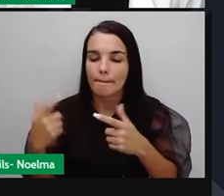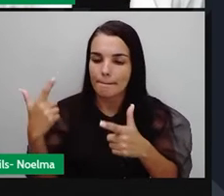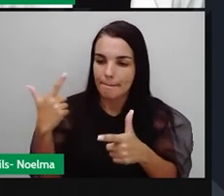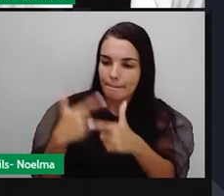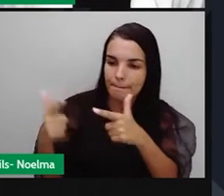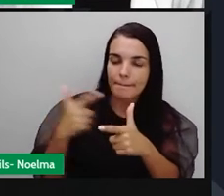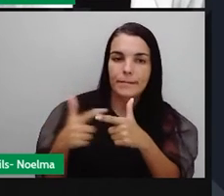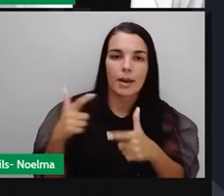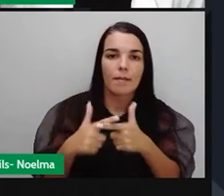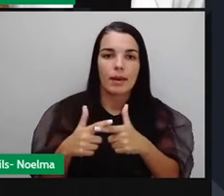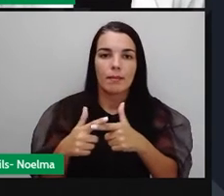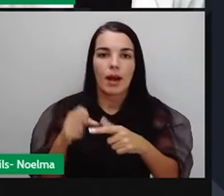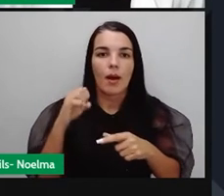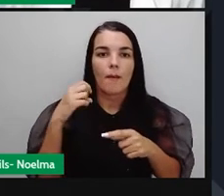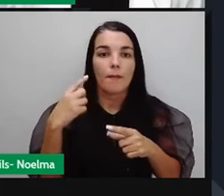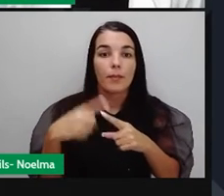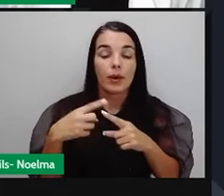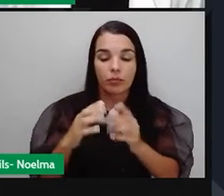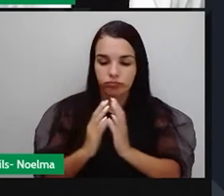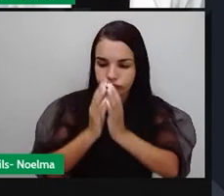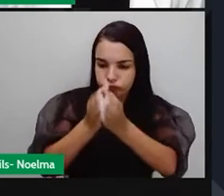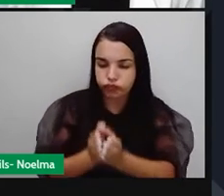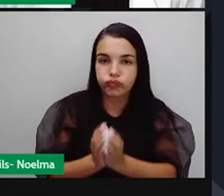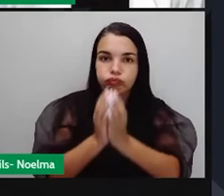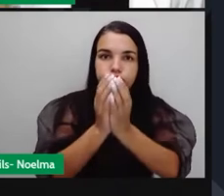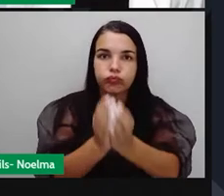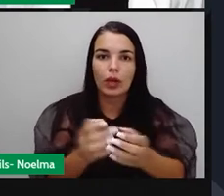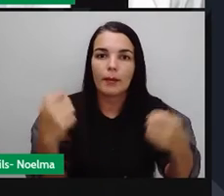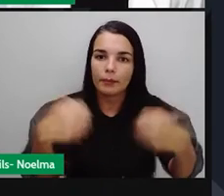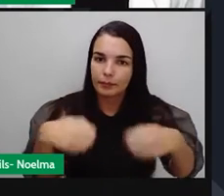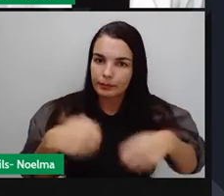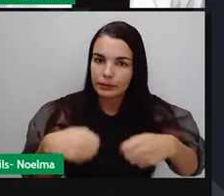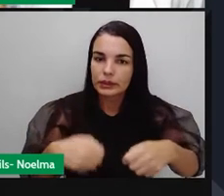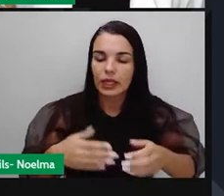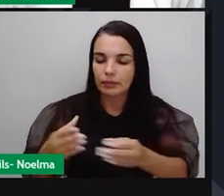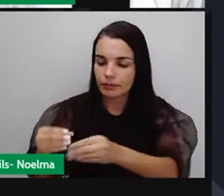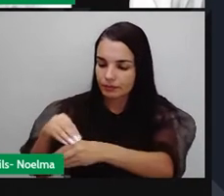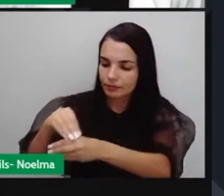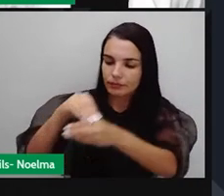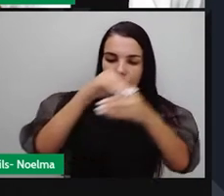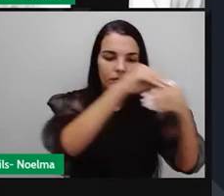a Cuba, nem que eles tivessem que bombardear a frota soviética que os levava.